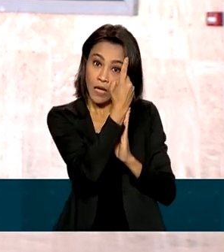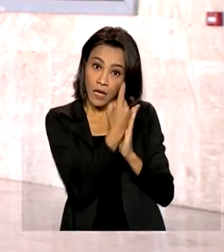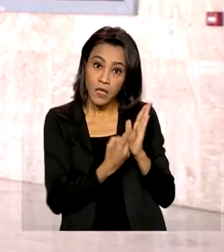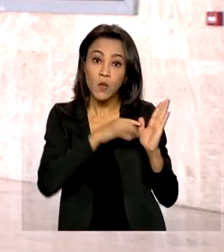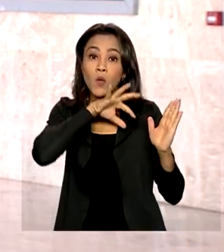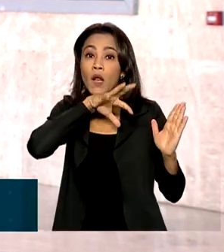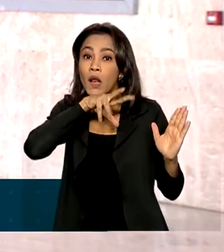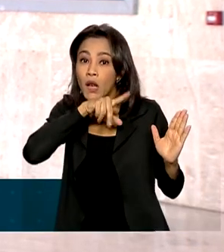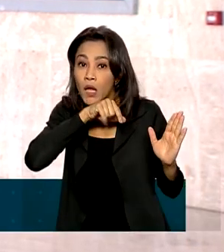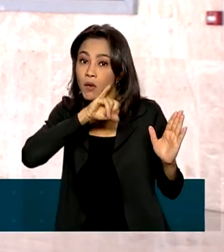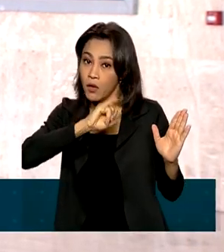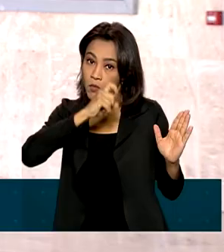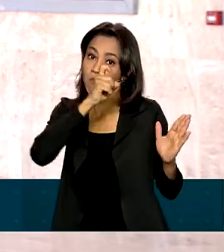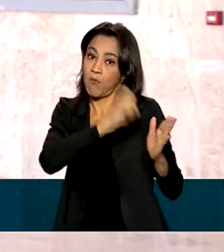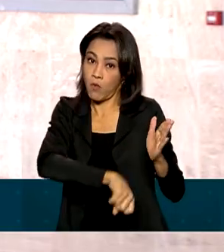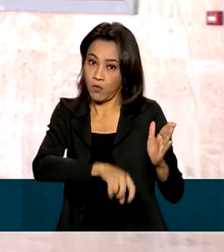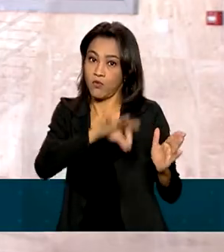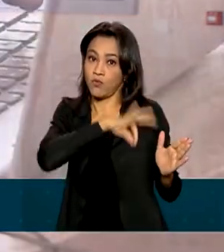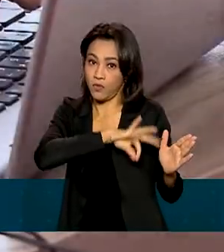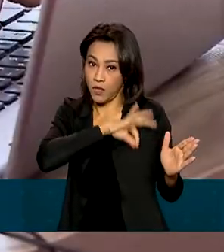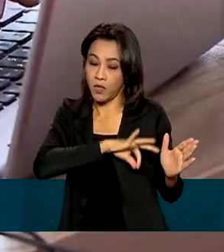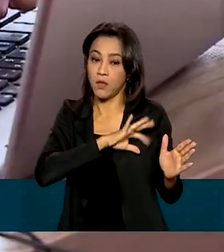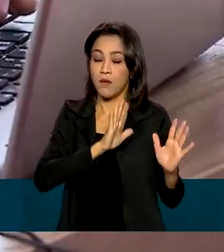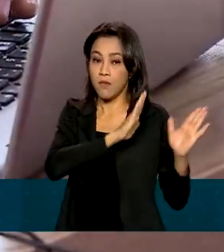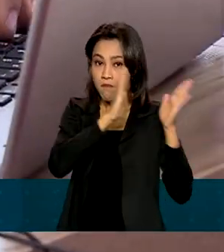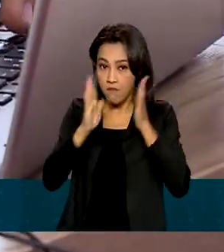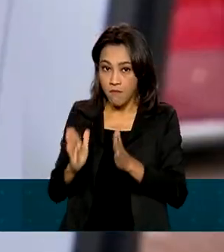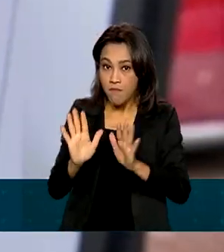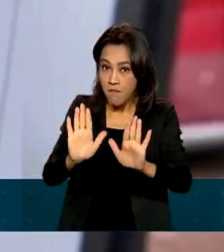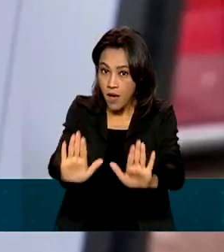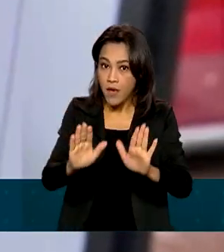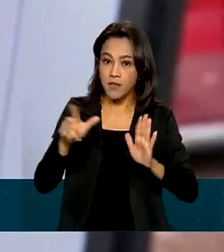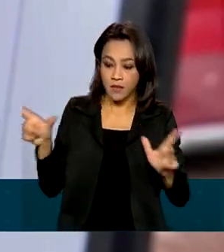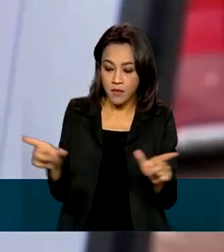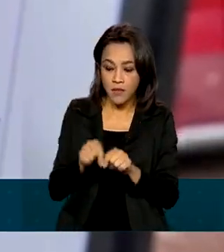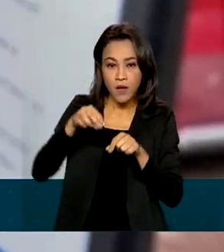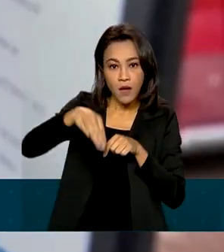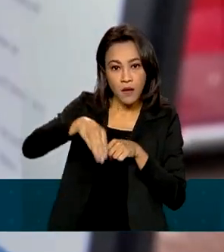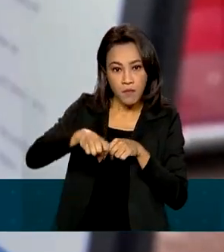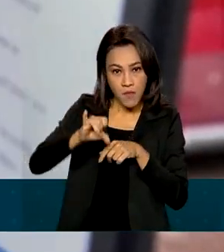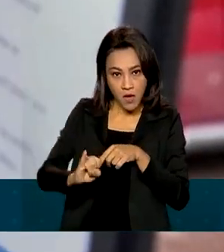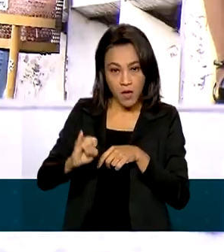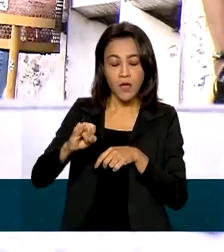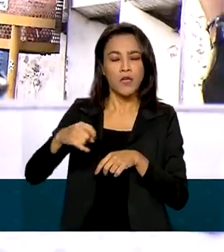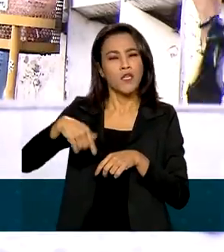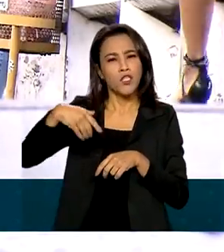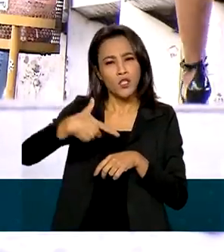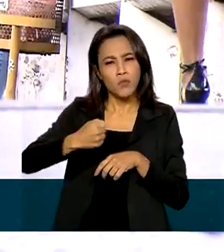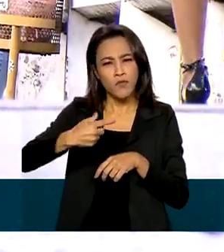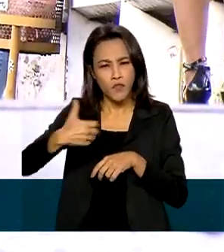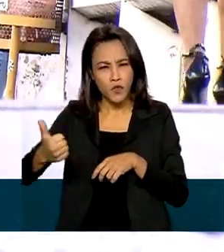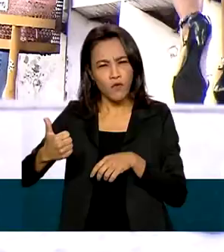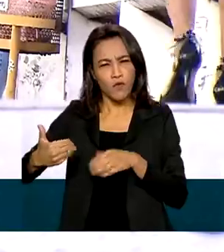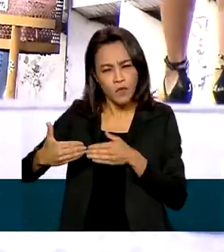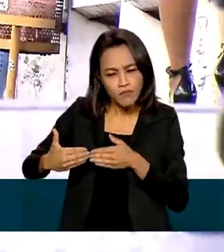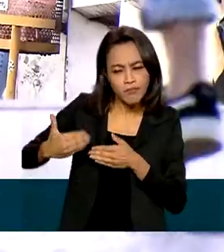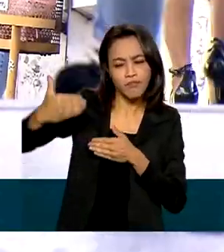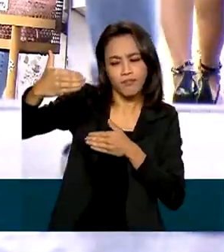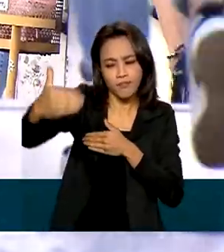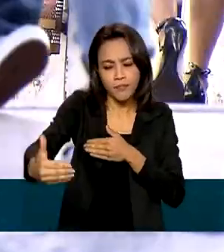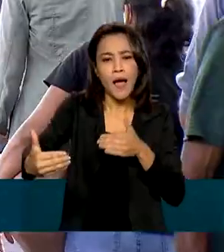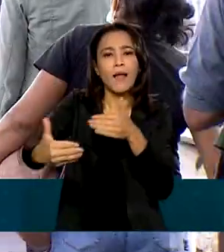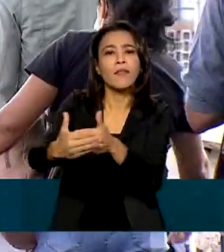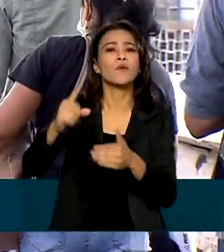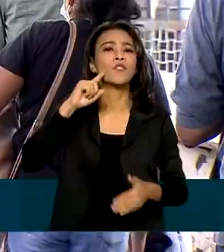a Pessoa Física, né? Mas neste ano, a declaração de faturamento referente a 2021 foi estendido para o dia 30 de junho. Nesta